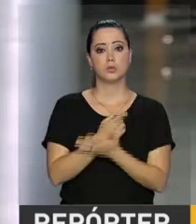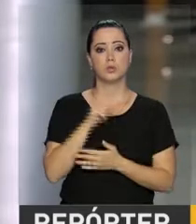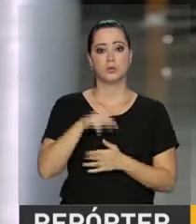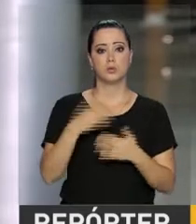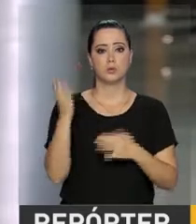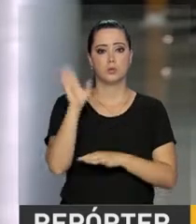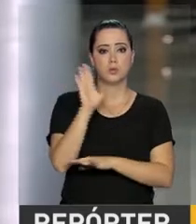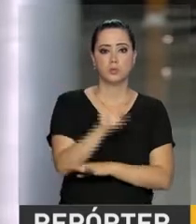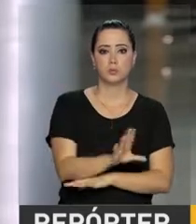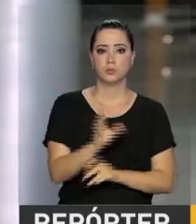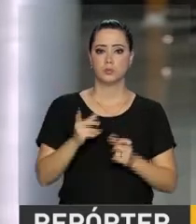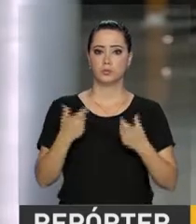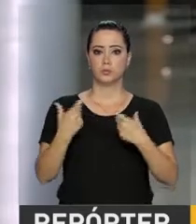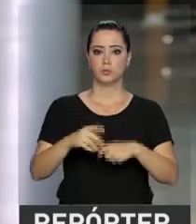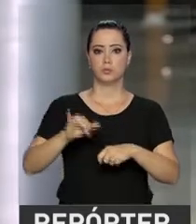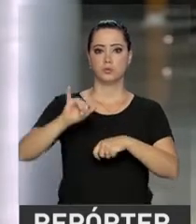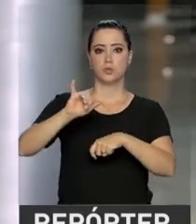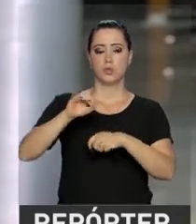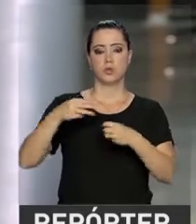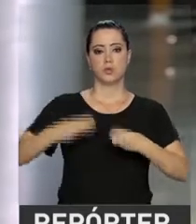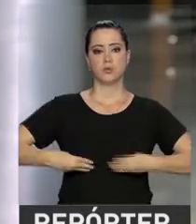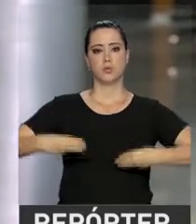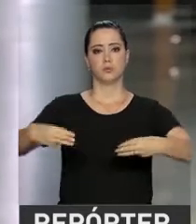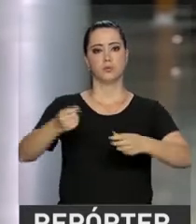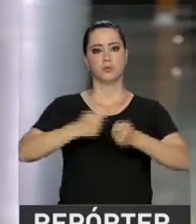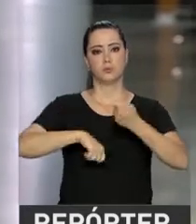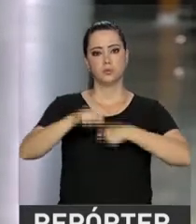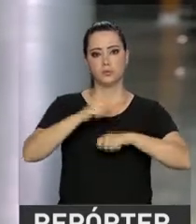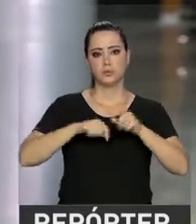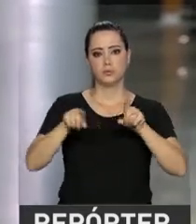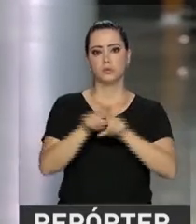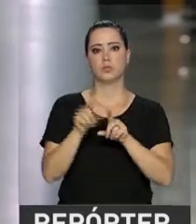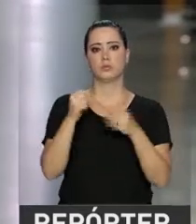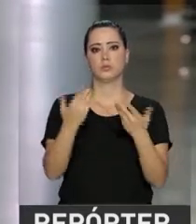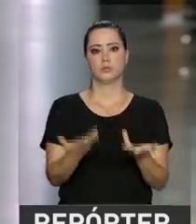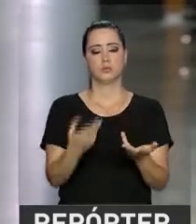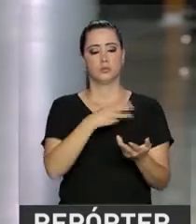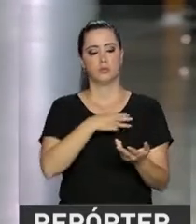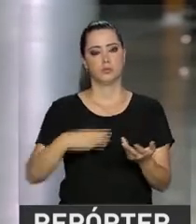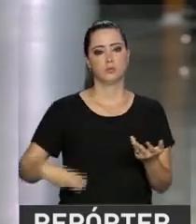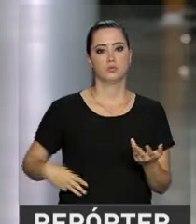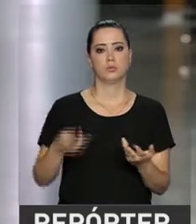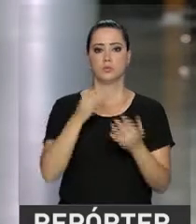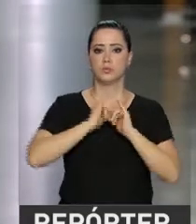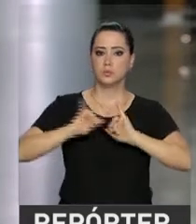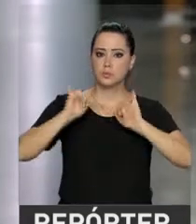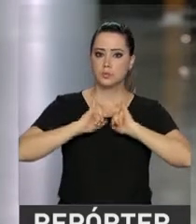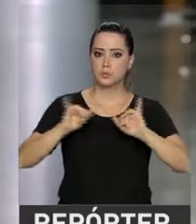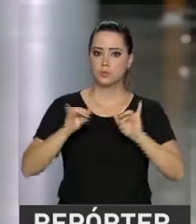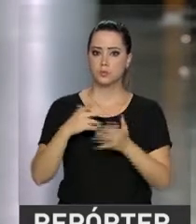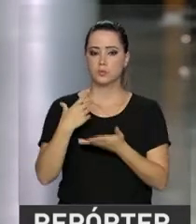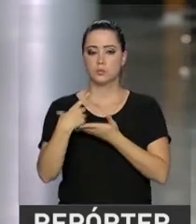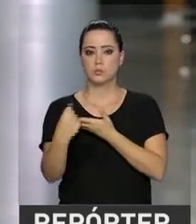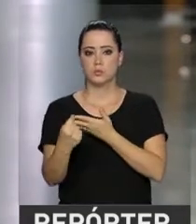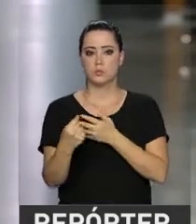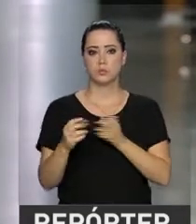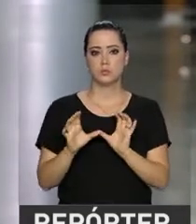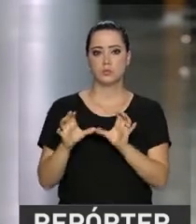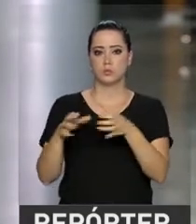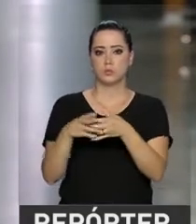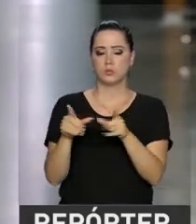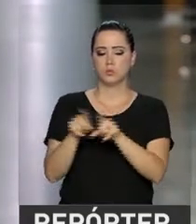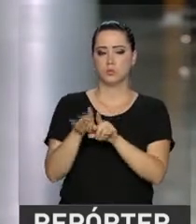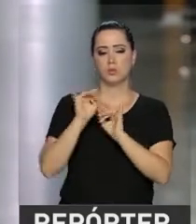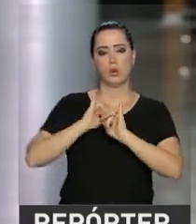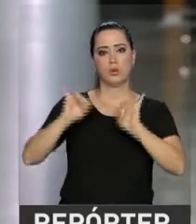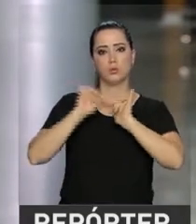tarde na sede do Ministério da Fazenda aqui em Brasília. Como você falou, então, o ministro Henrique Meirelles anunciou que vai deixar a pasta e